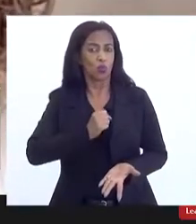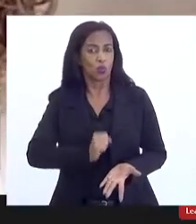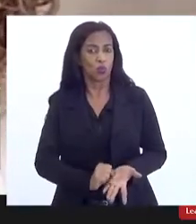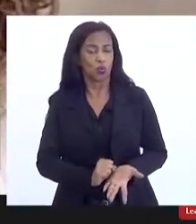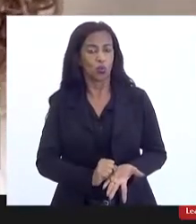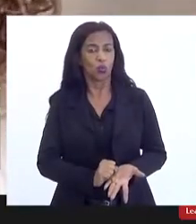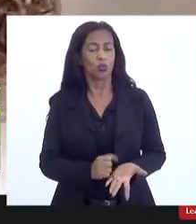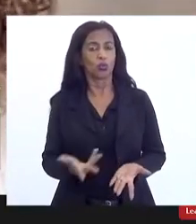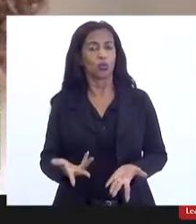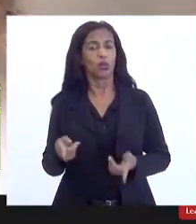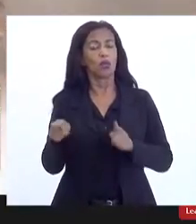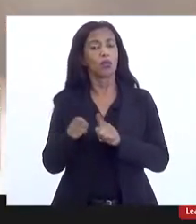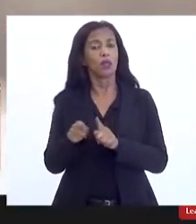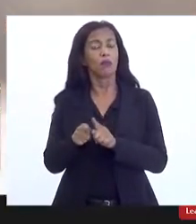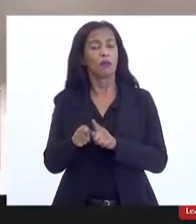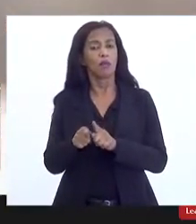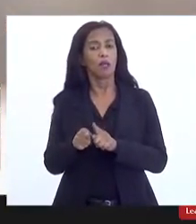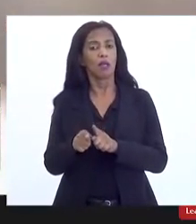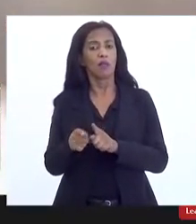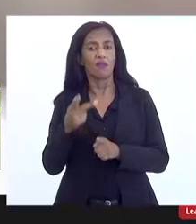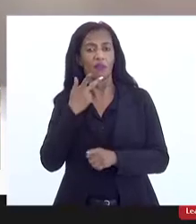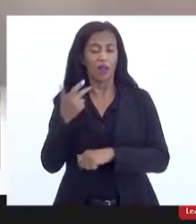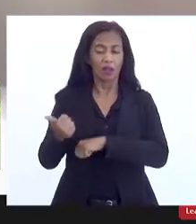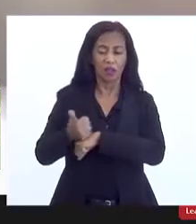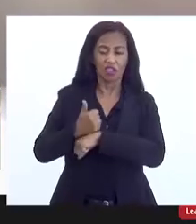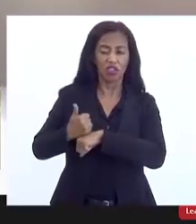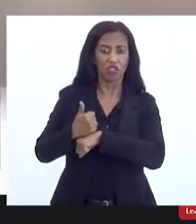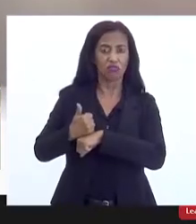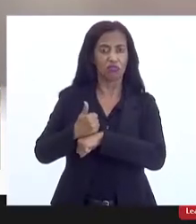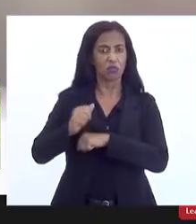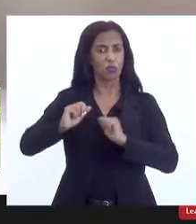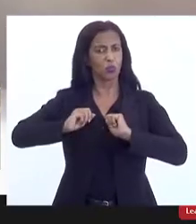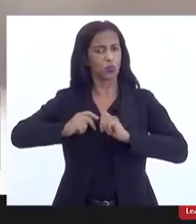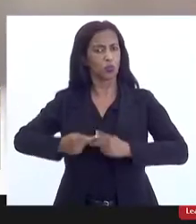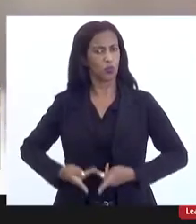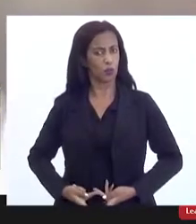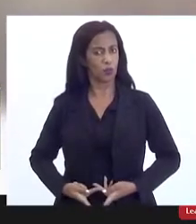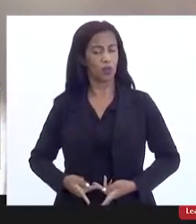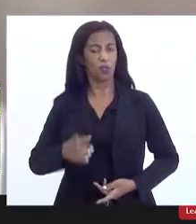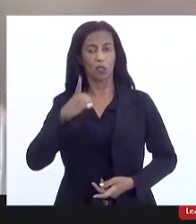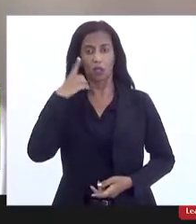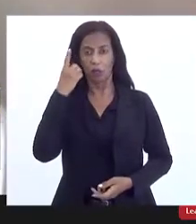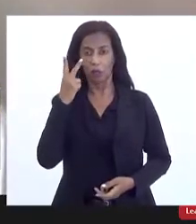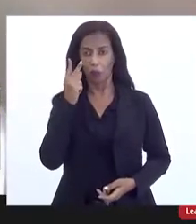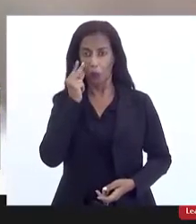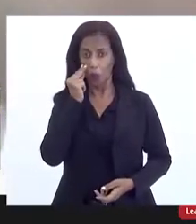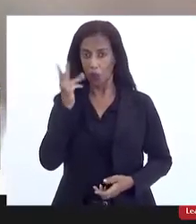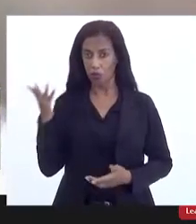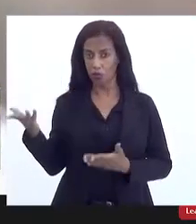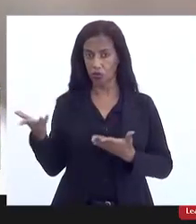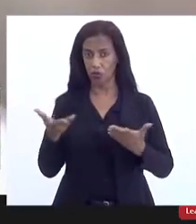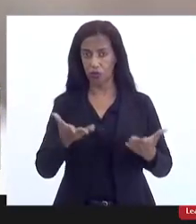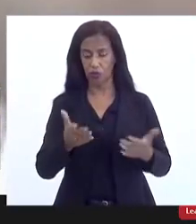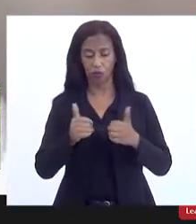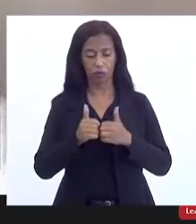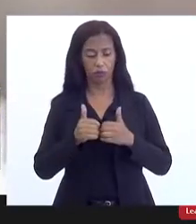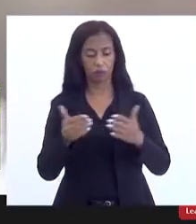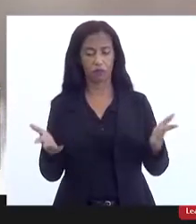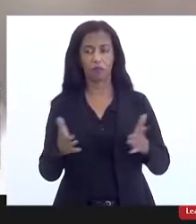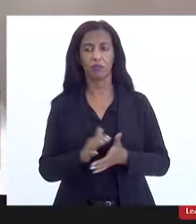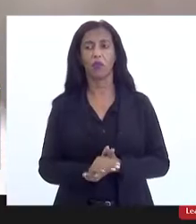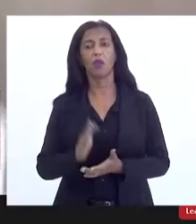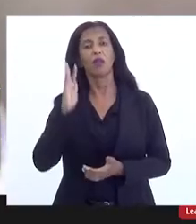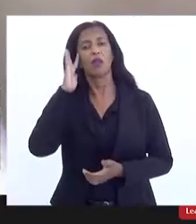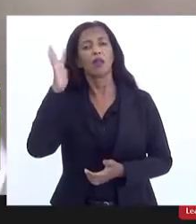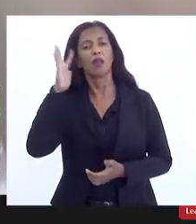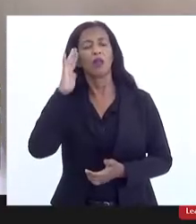é fundamental, porque fala sobre a dignidade humana. Acho a deputada Mônica Francisco aqui já trouxe na sua abertura também a reflexão do